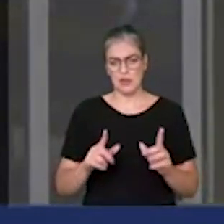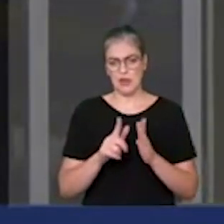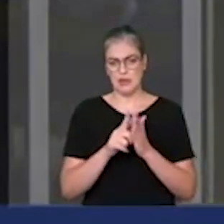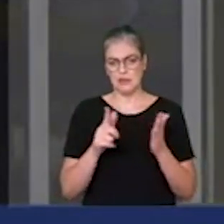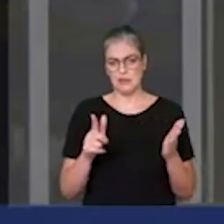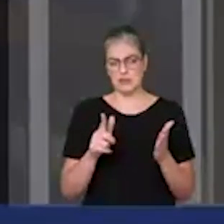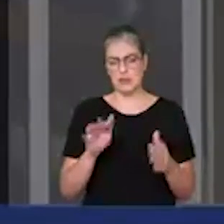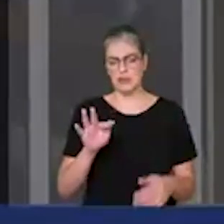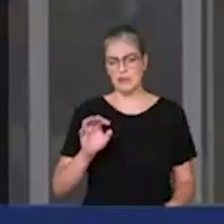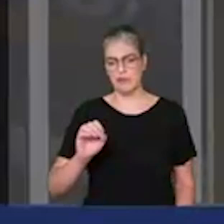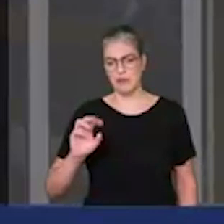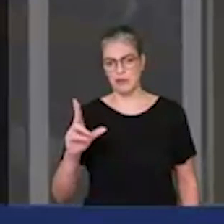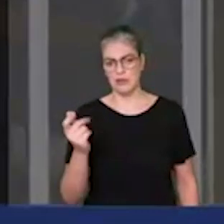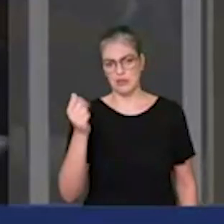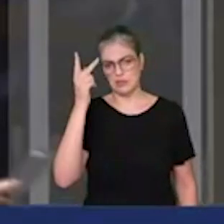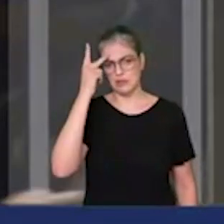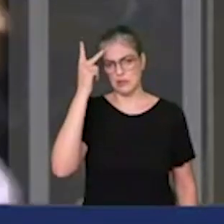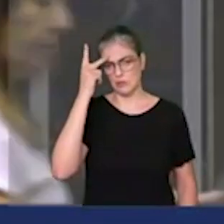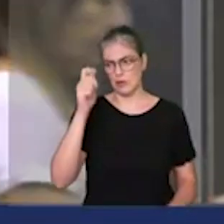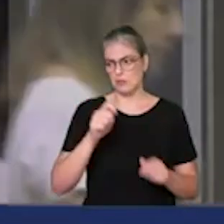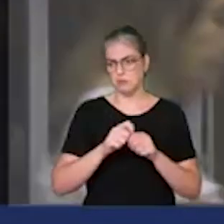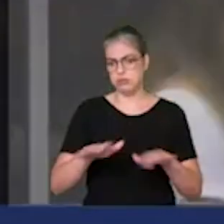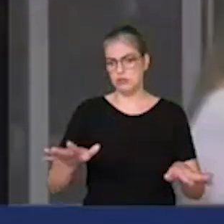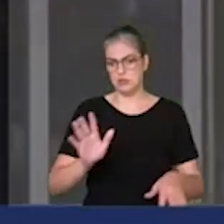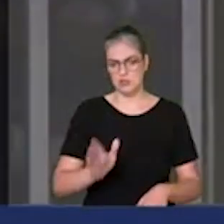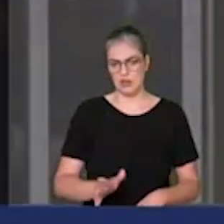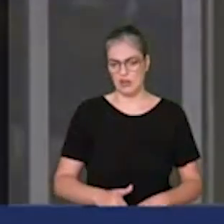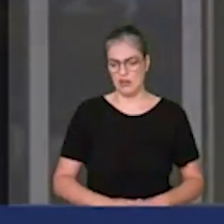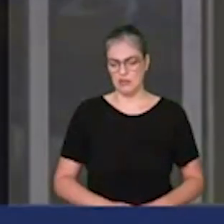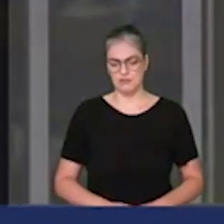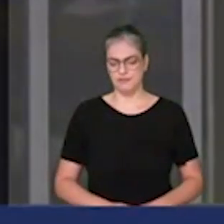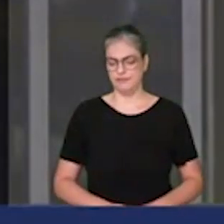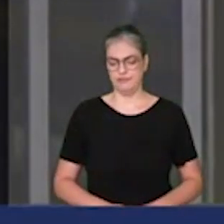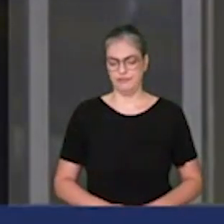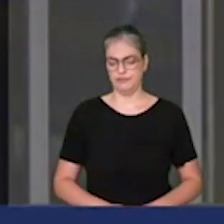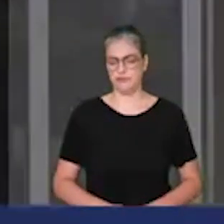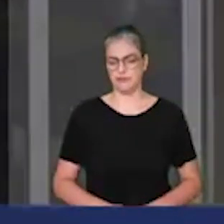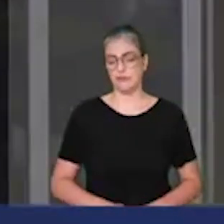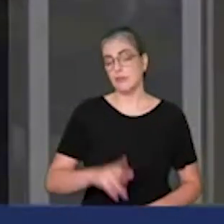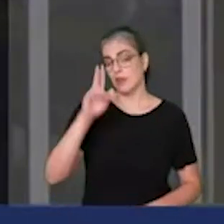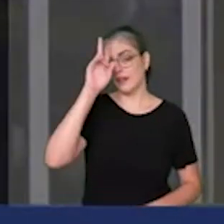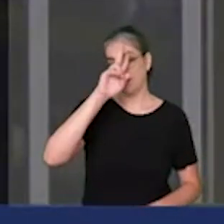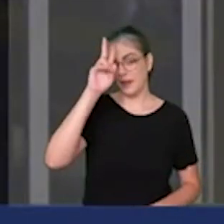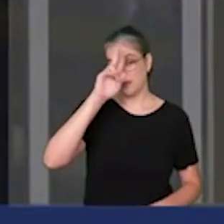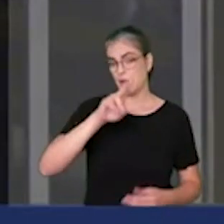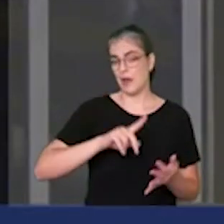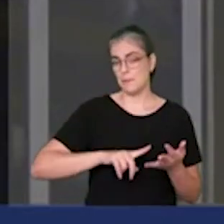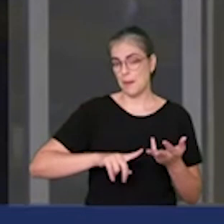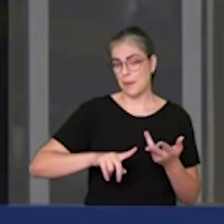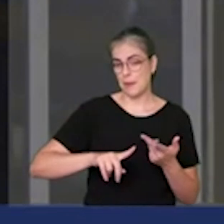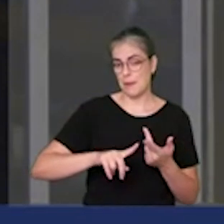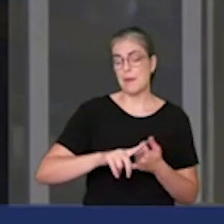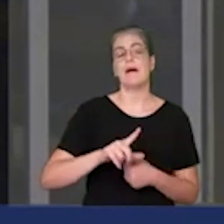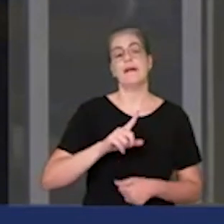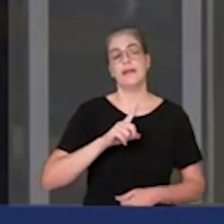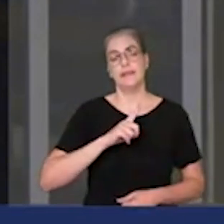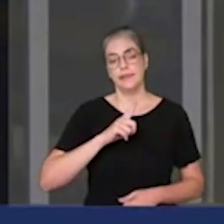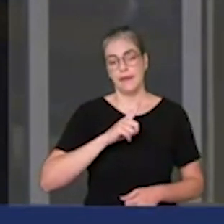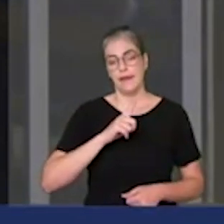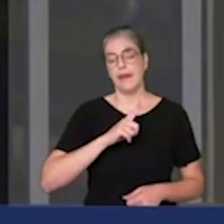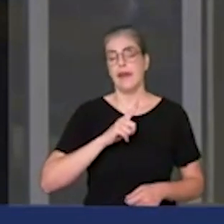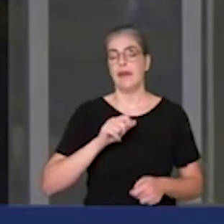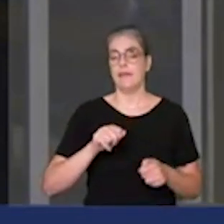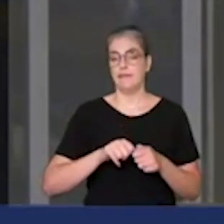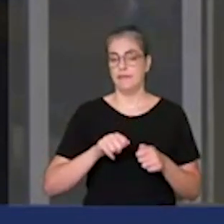É importante lembrarmos também, senhor presidente, que uma série de outras atividades estão sendo feitas por este governo, à